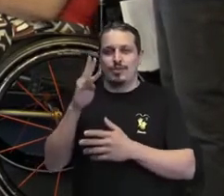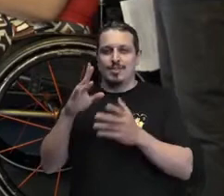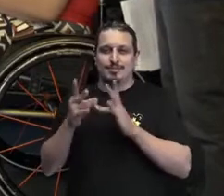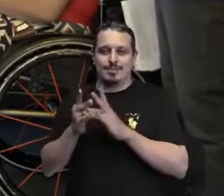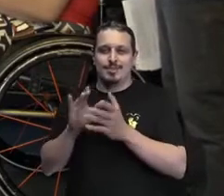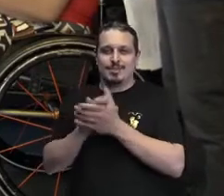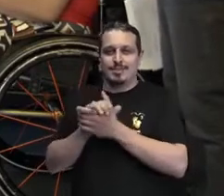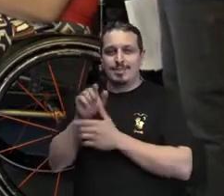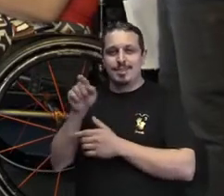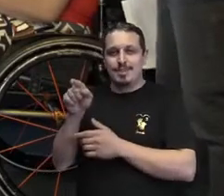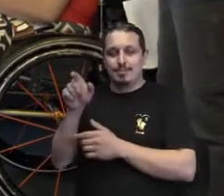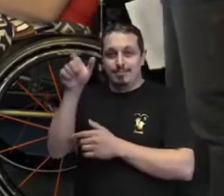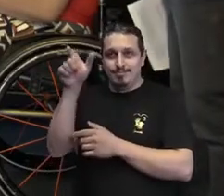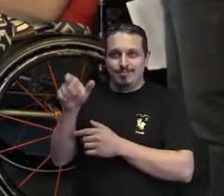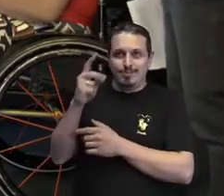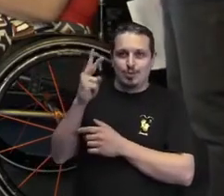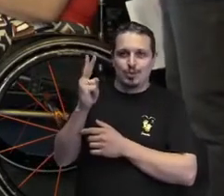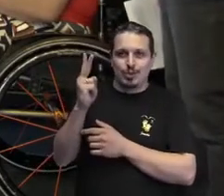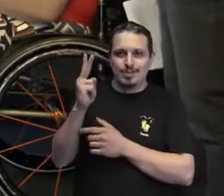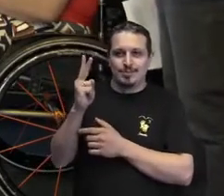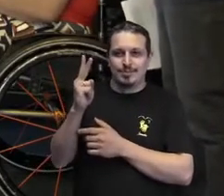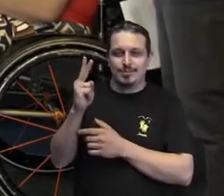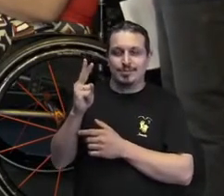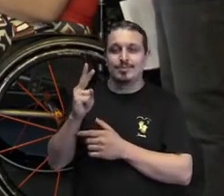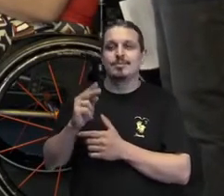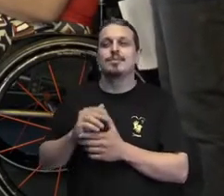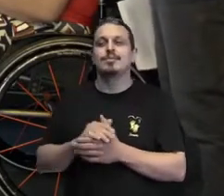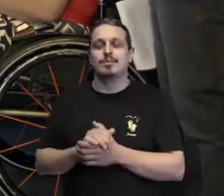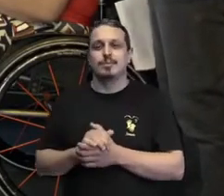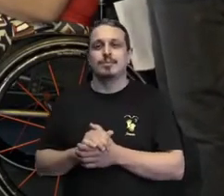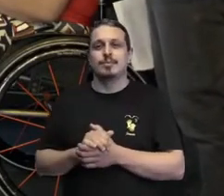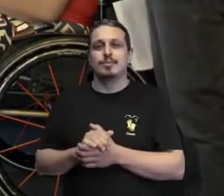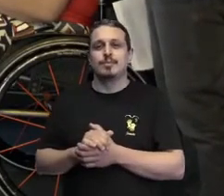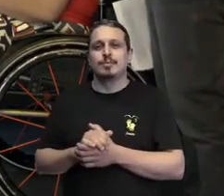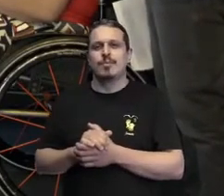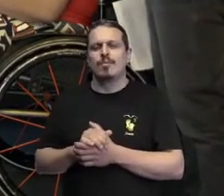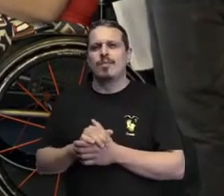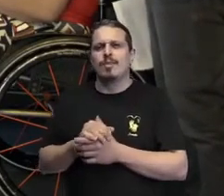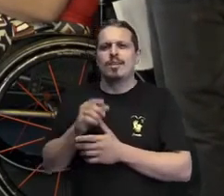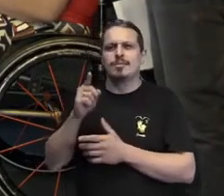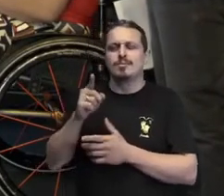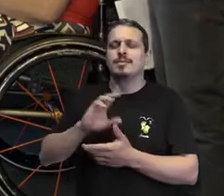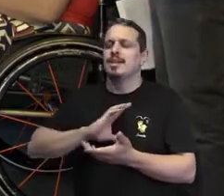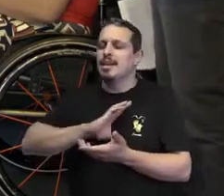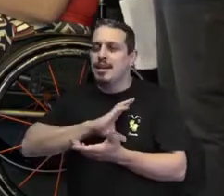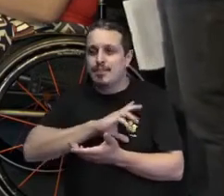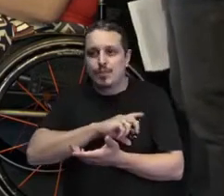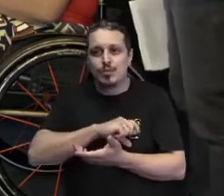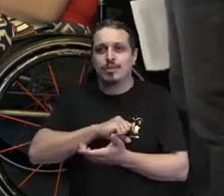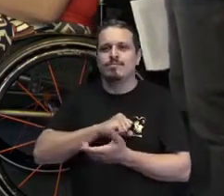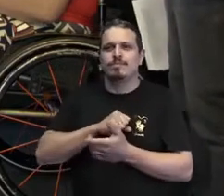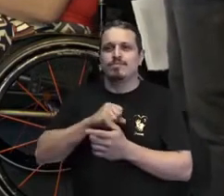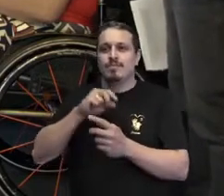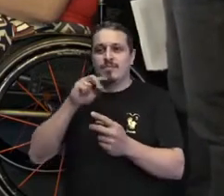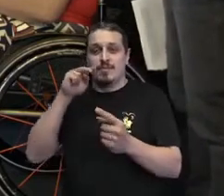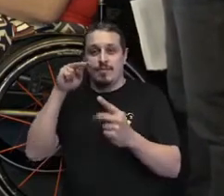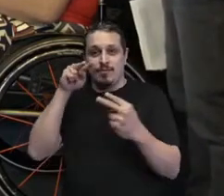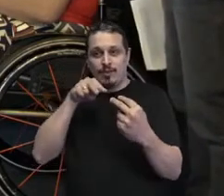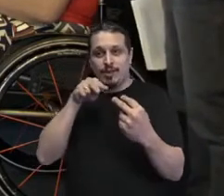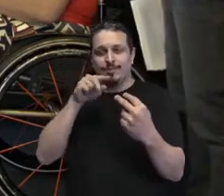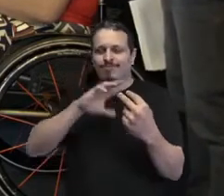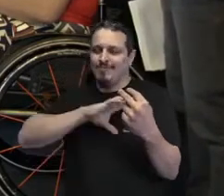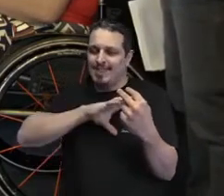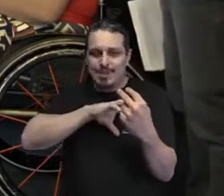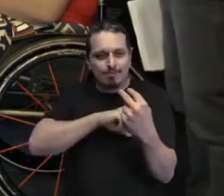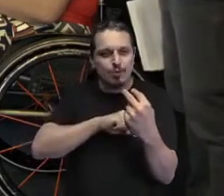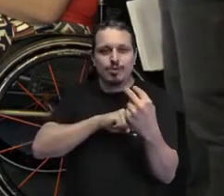foi amor, amor, vista. E eu acho que nós moramos um ano e meio